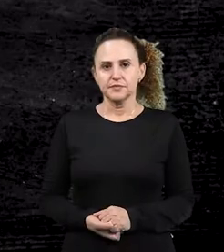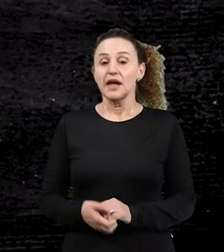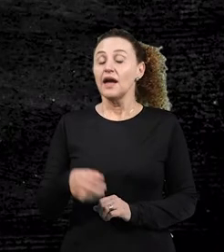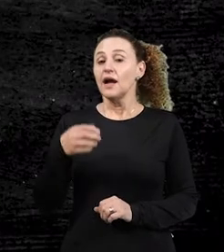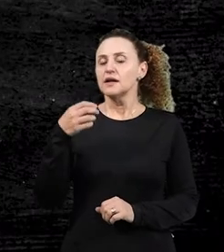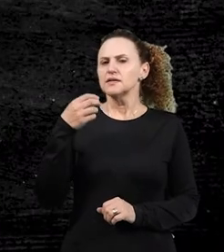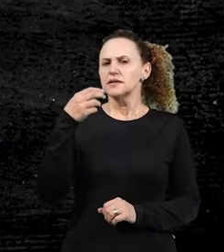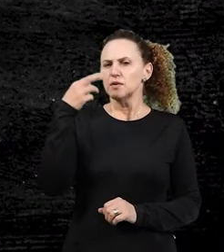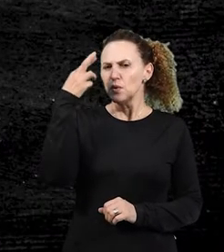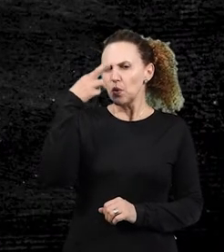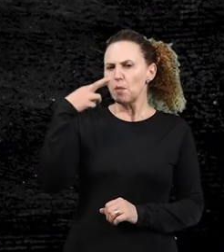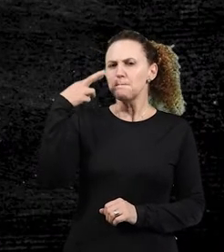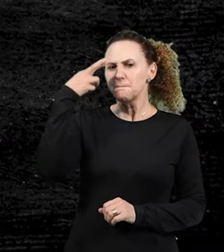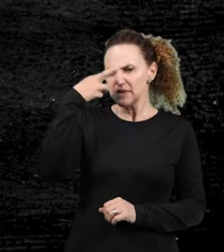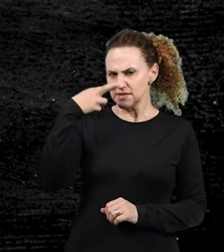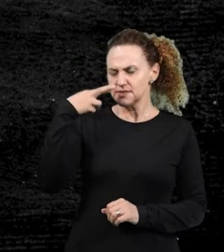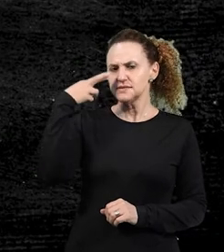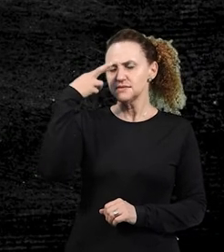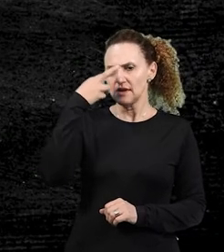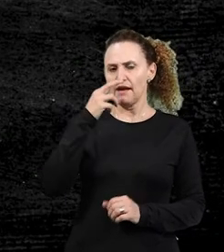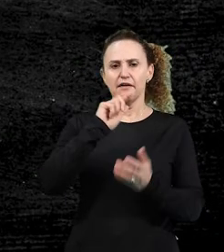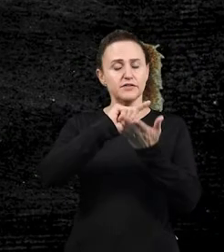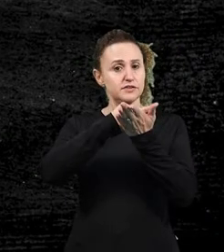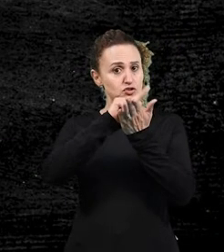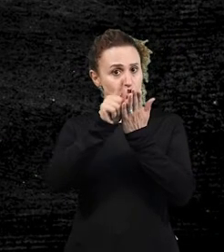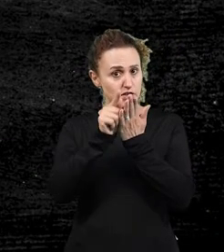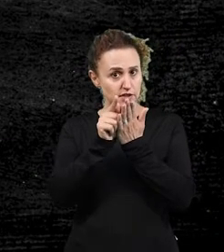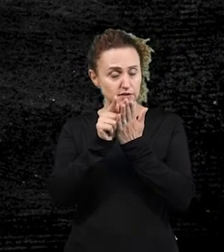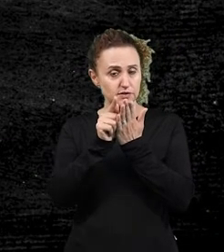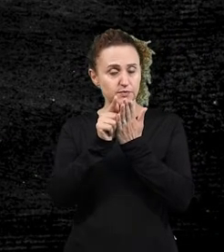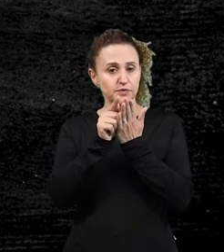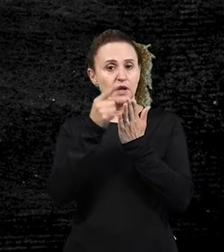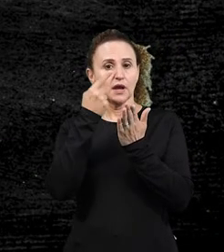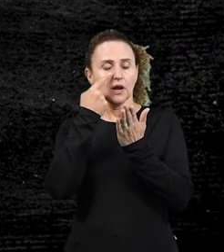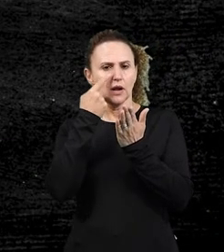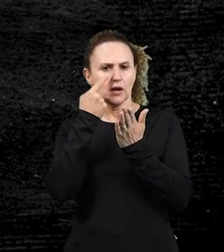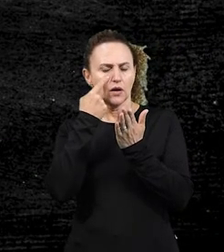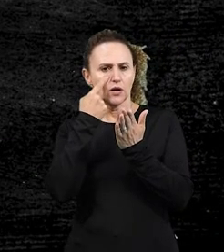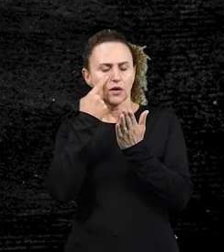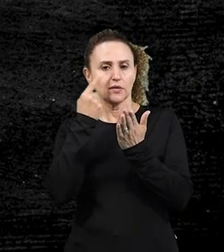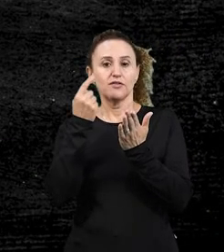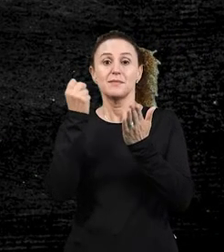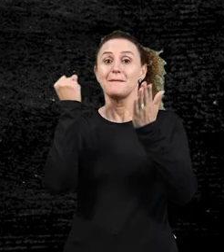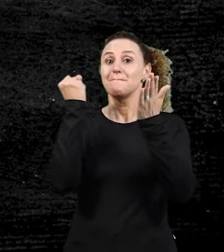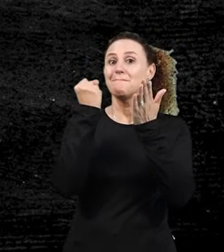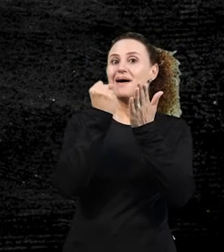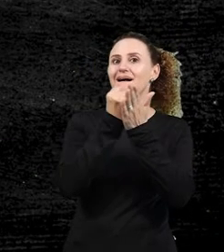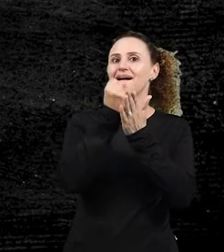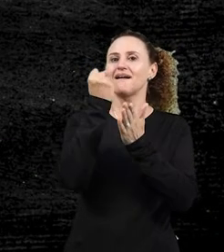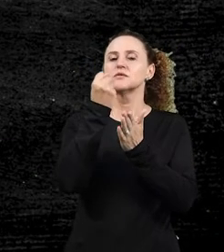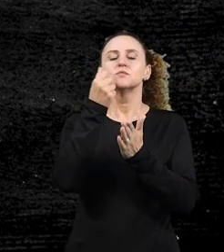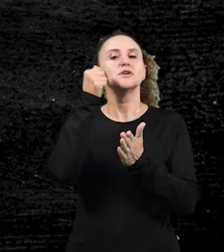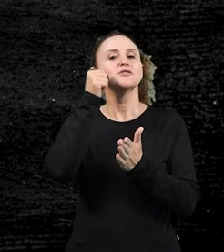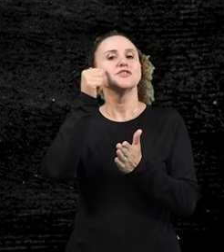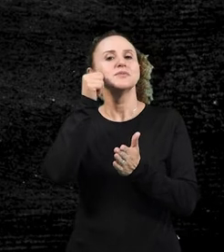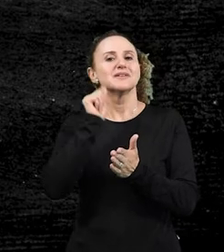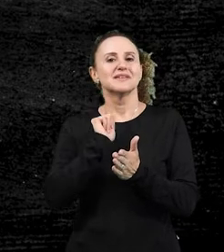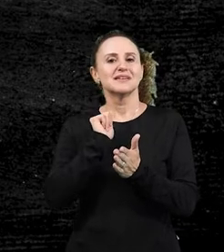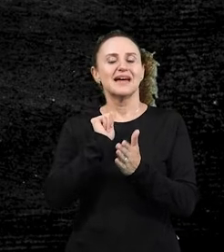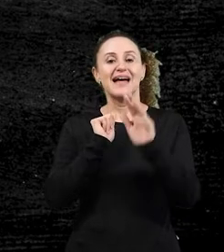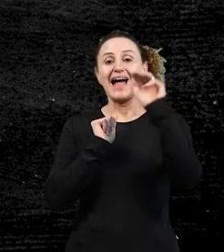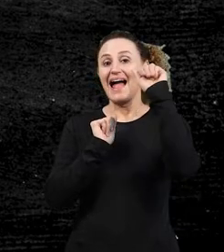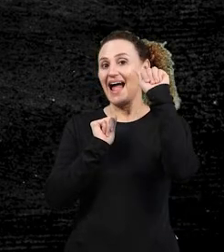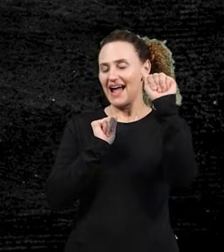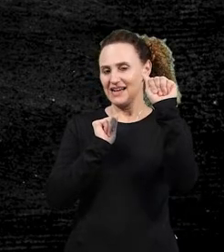observem aqui, a oposição de gênero se faz através de formas marcadas para o feminino pela desinência